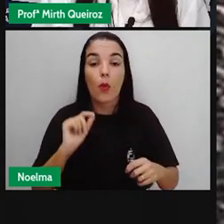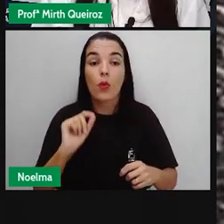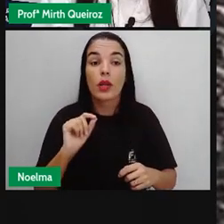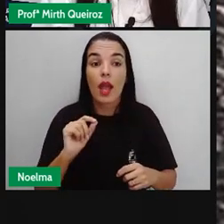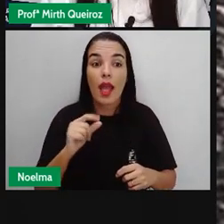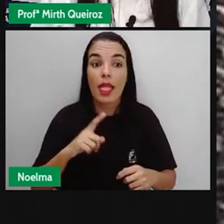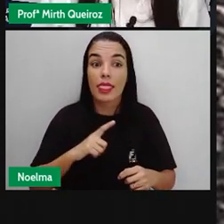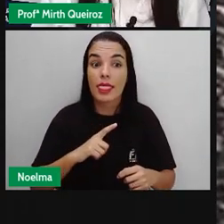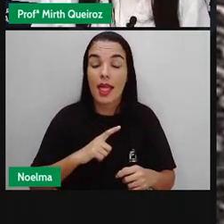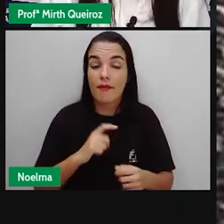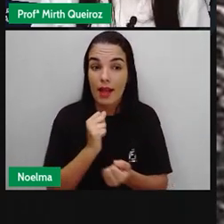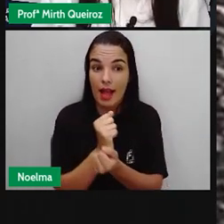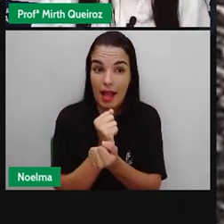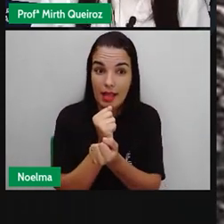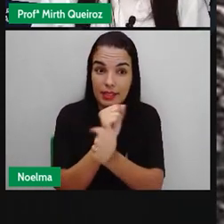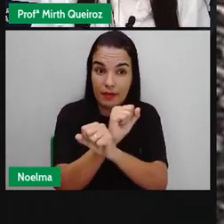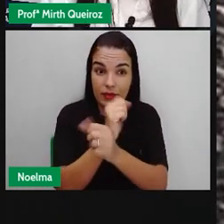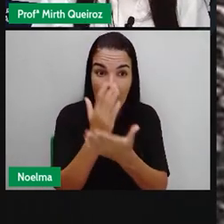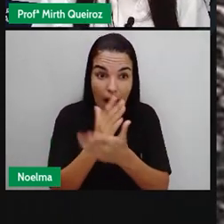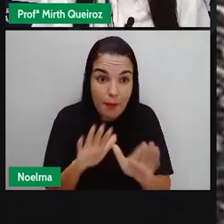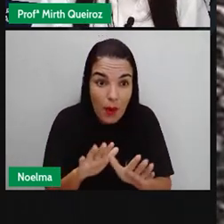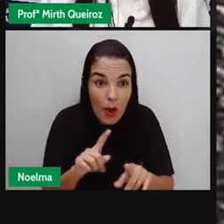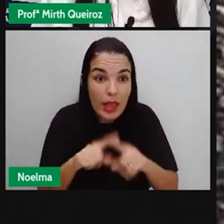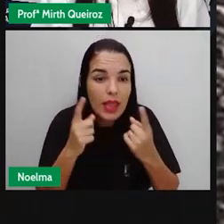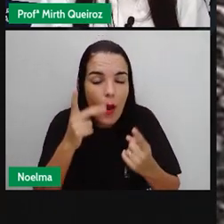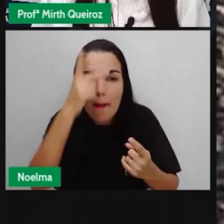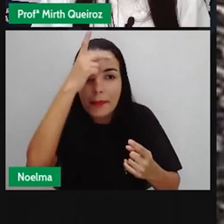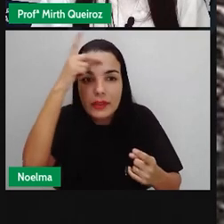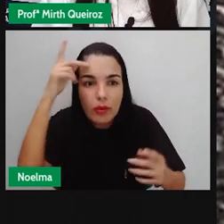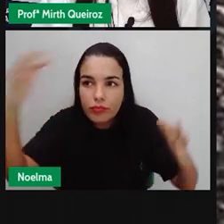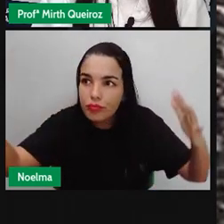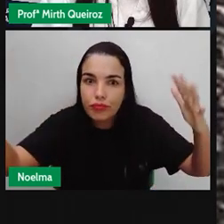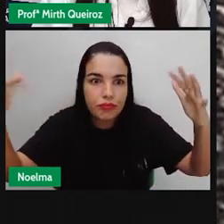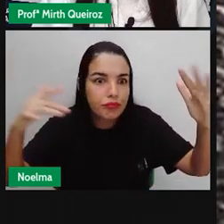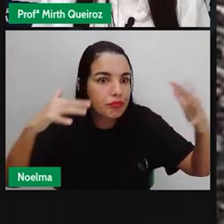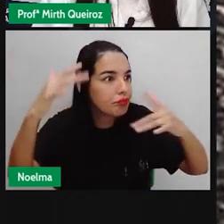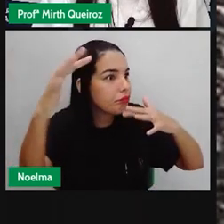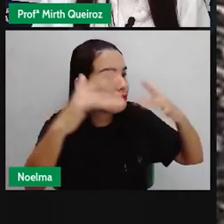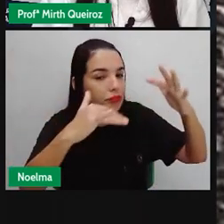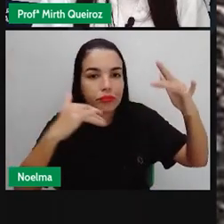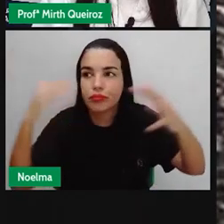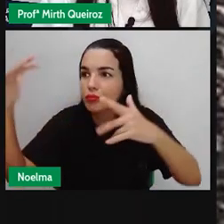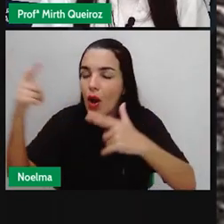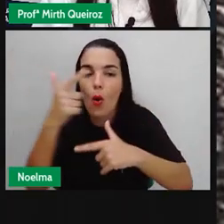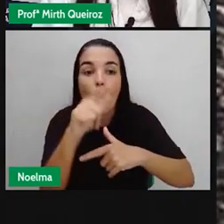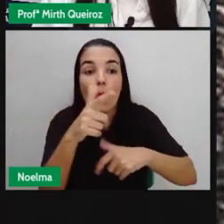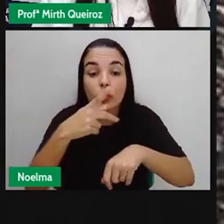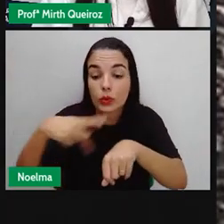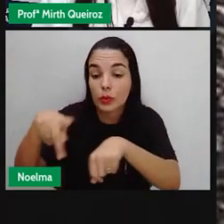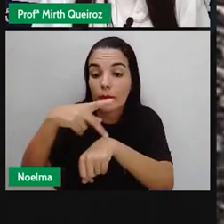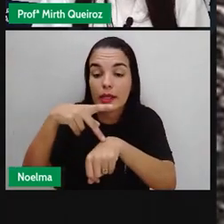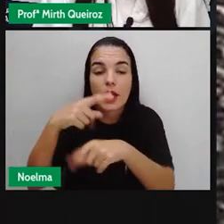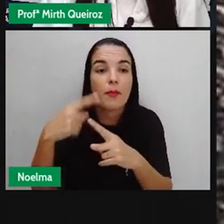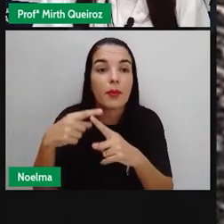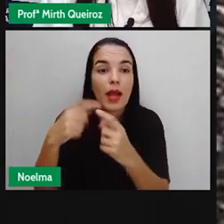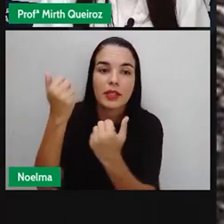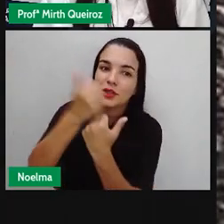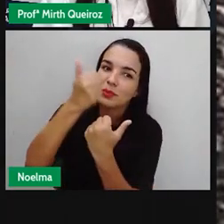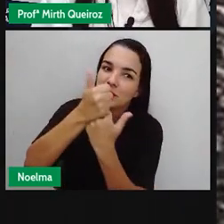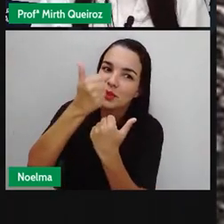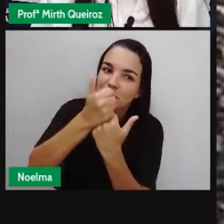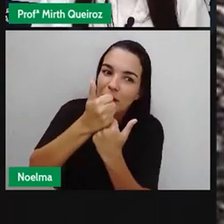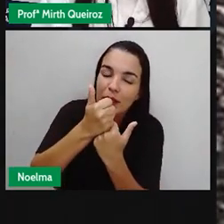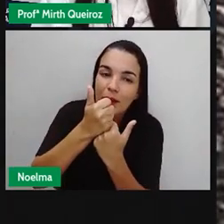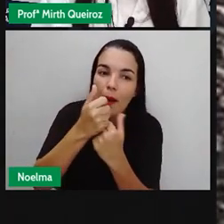intensificação de imigração para o Brasil, já que era necessário substituir a mão de obra escrava por assalariado e barata,